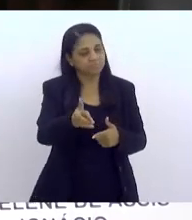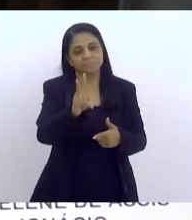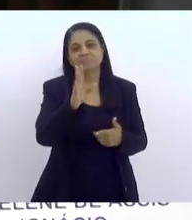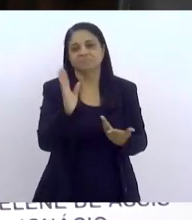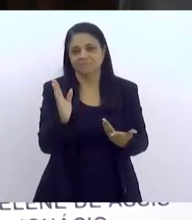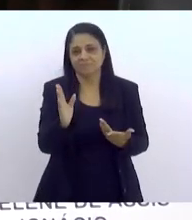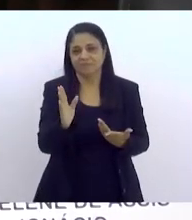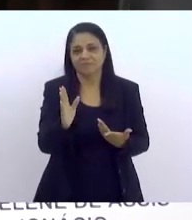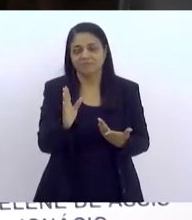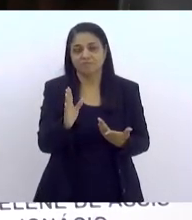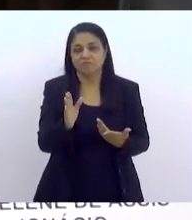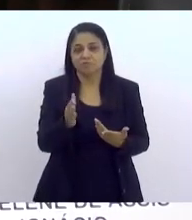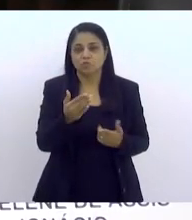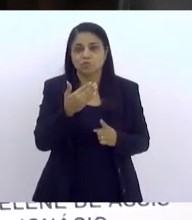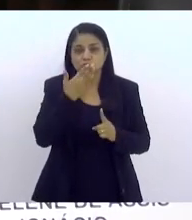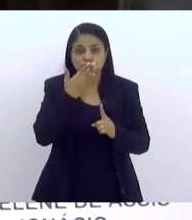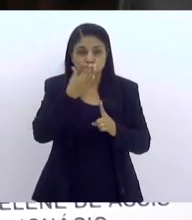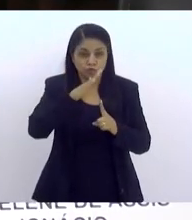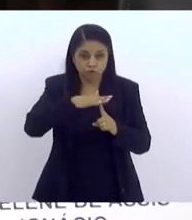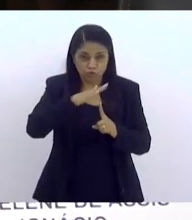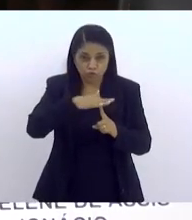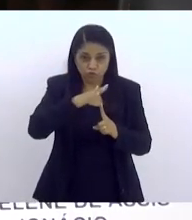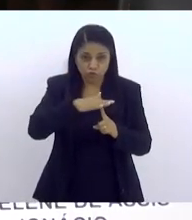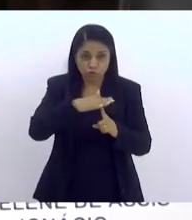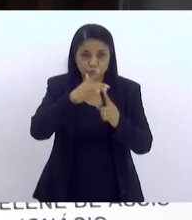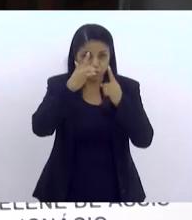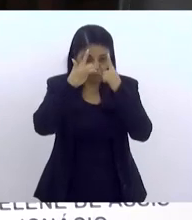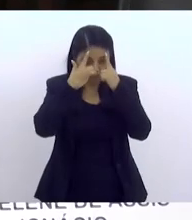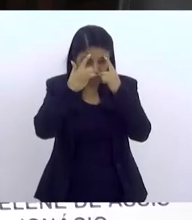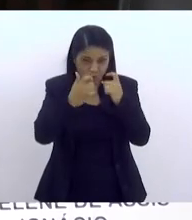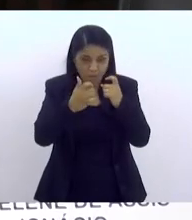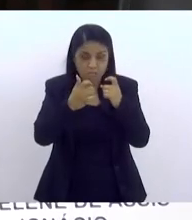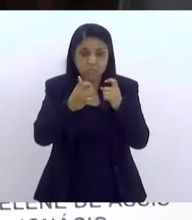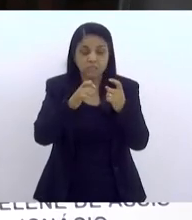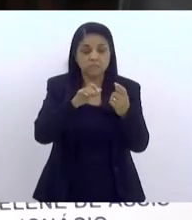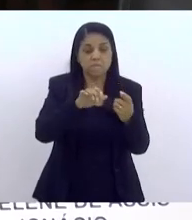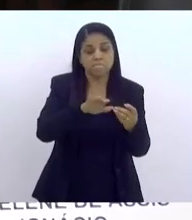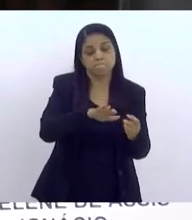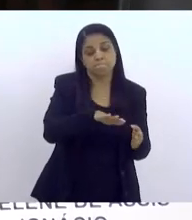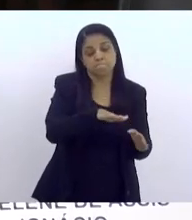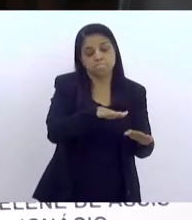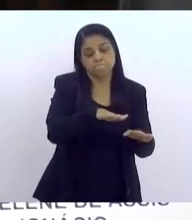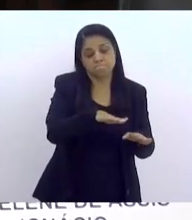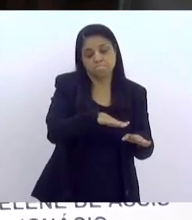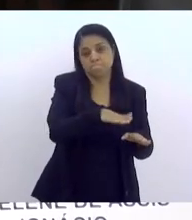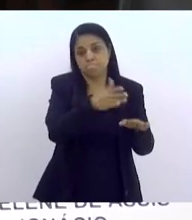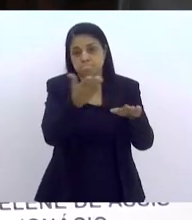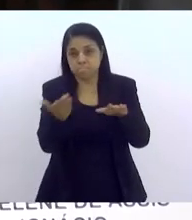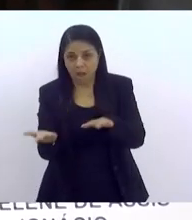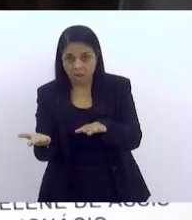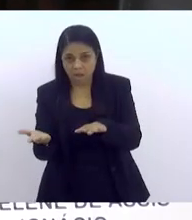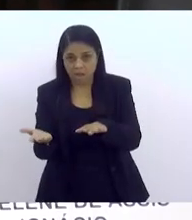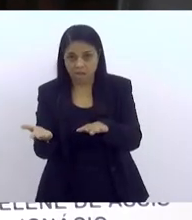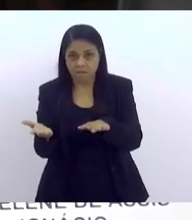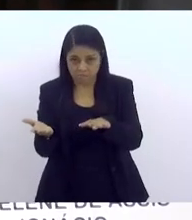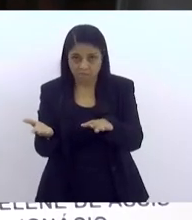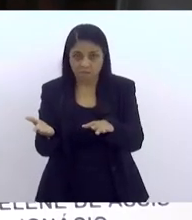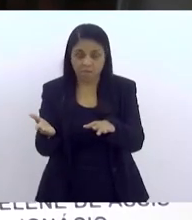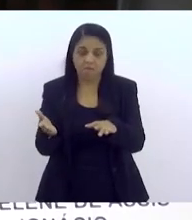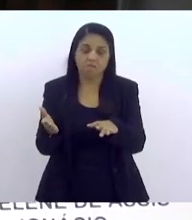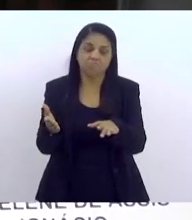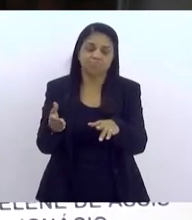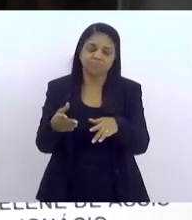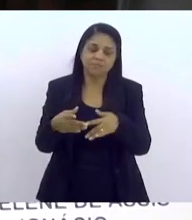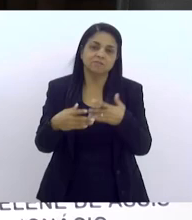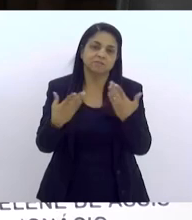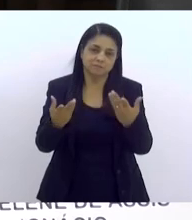um tipo de violência e de violação que tem matado e que tem trazido situações e repercussões muito